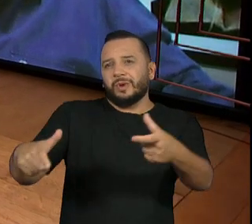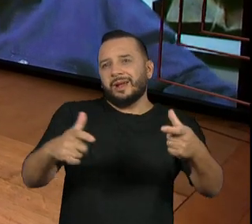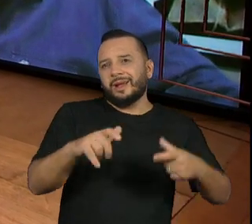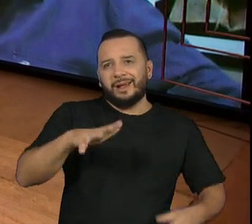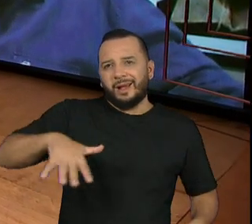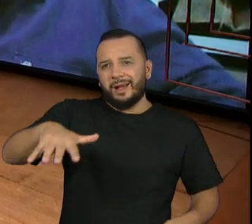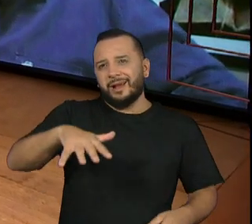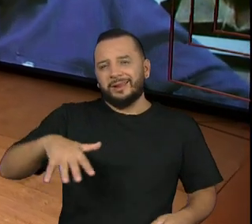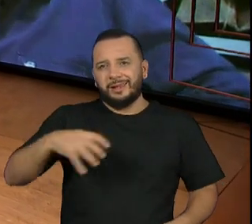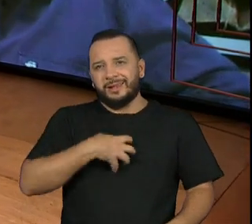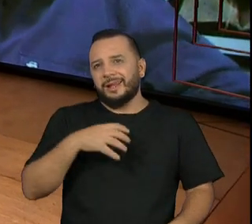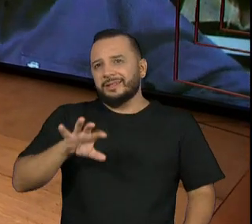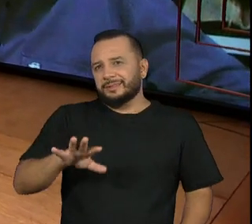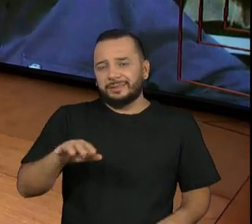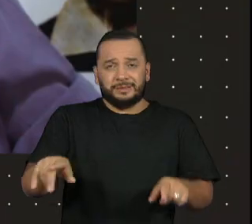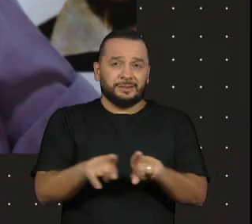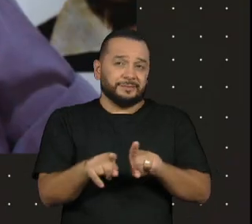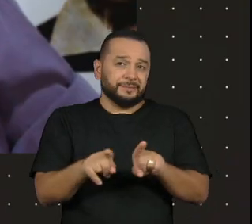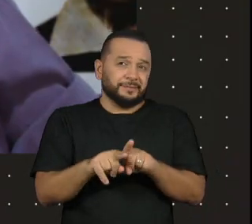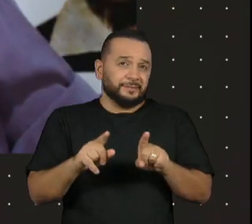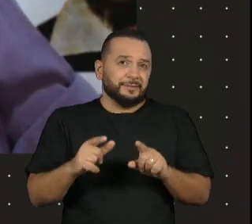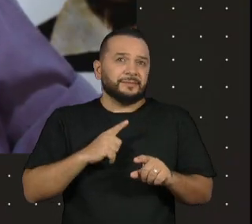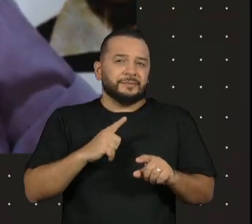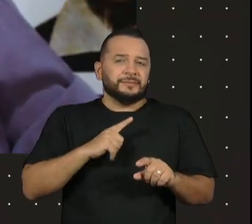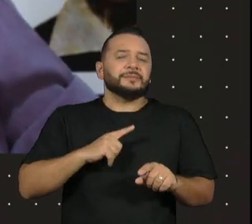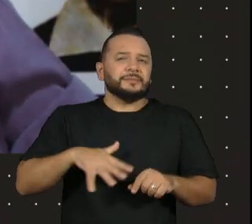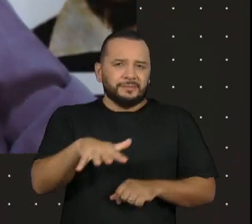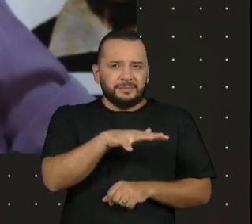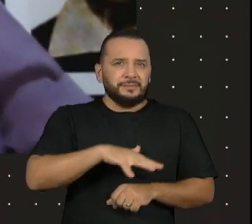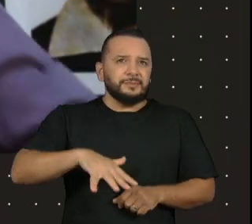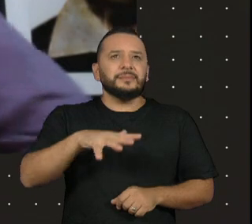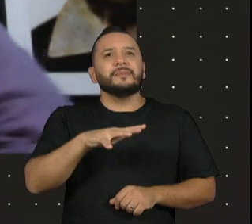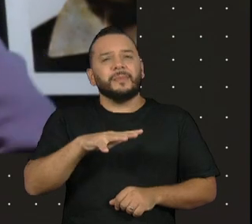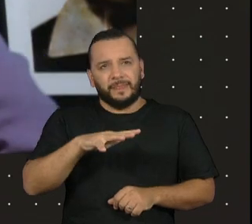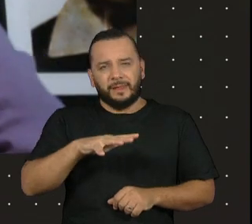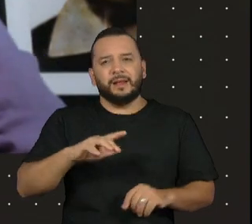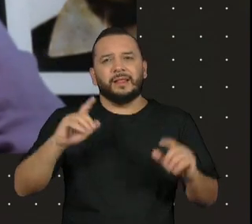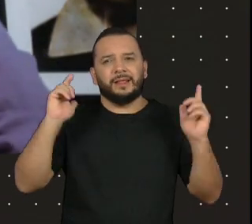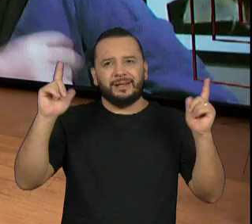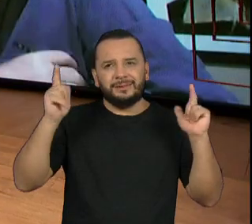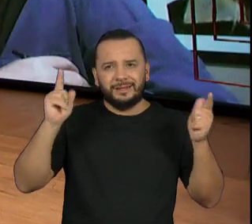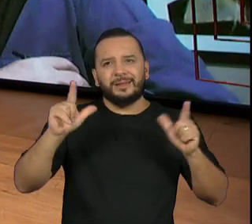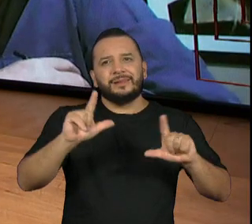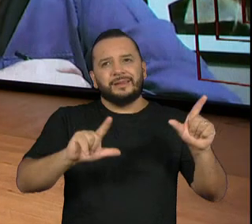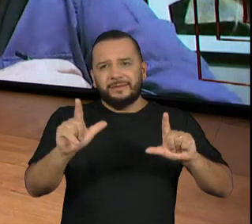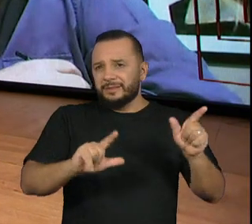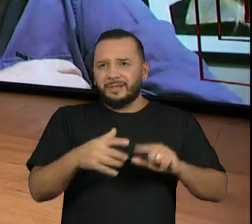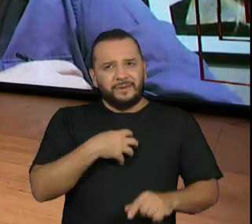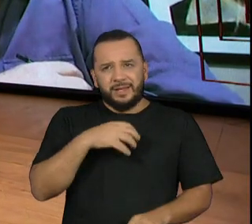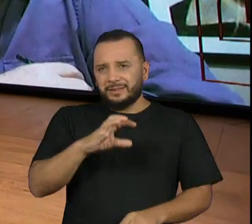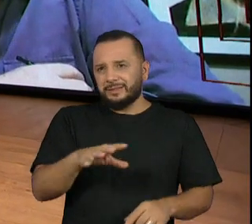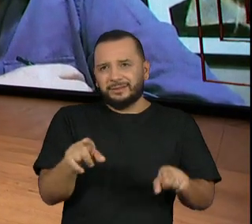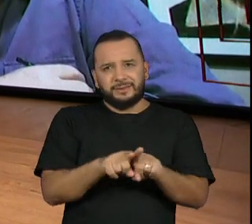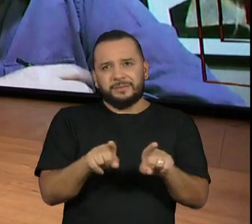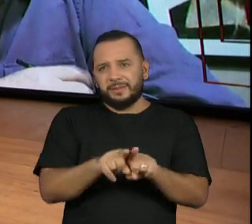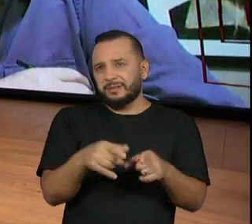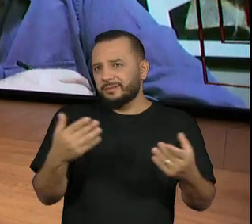áreas. E acho que na área de entretenimento é também a mesma coisa, né?